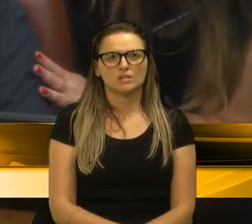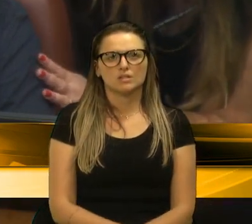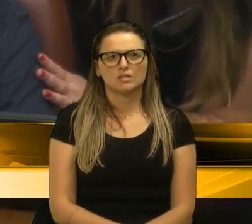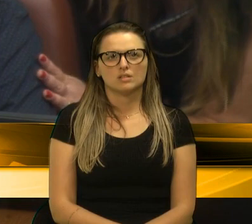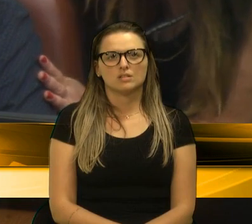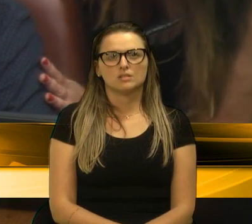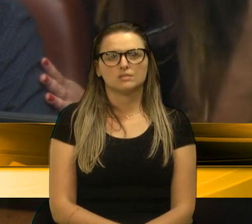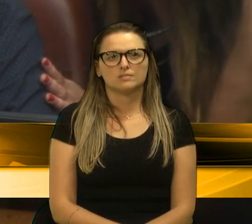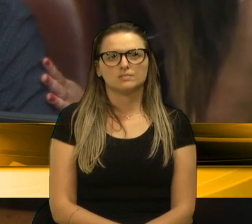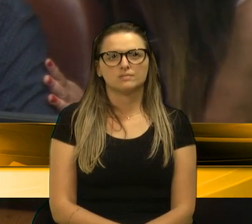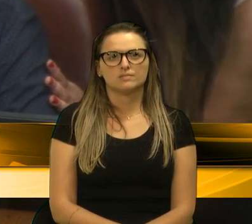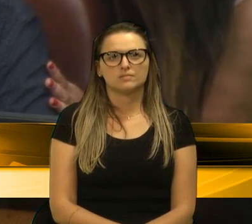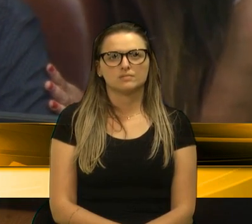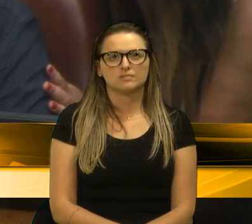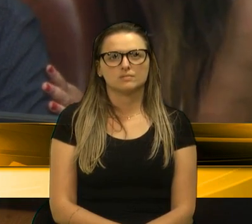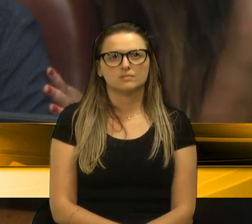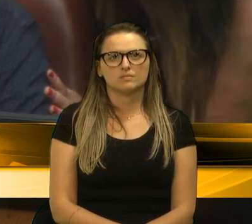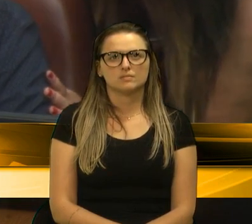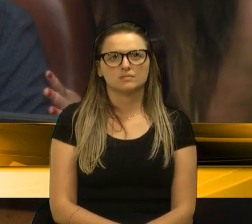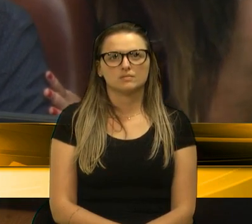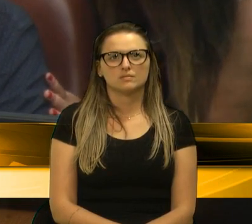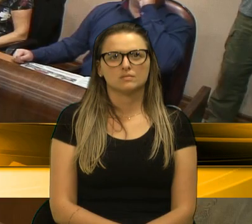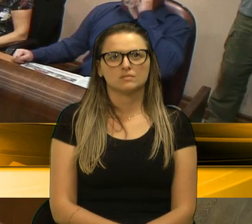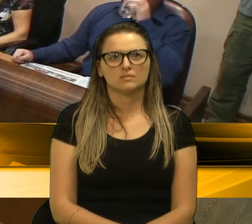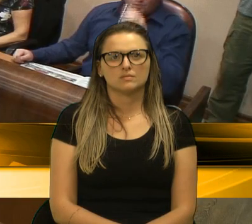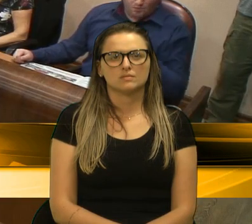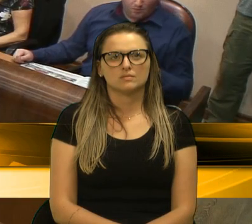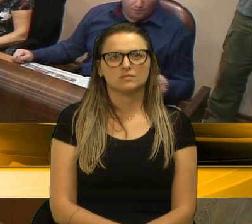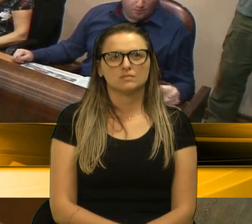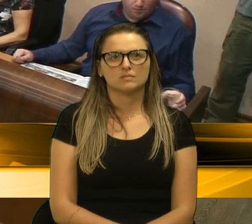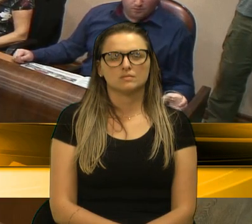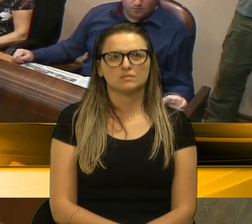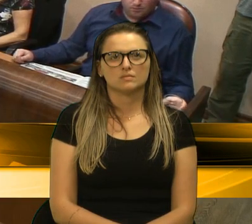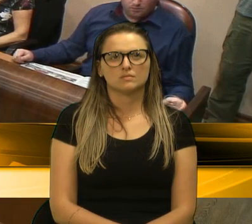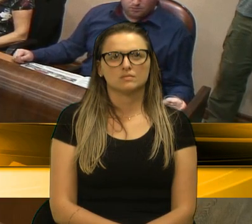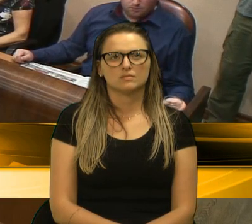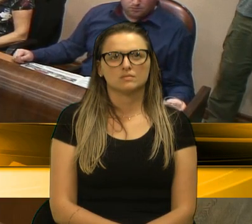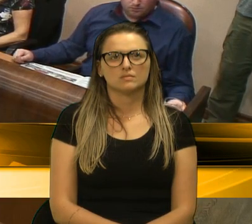Teremos uma pausa na leitura De 5 minutos Para ajuste